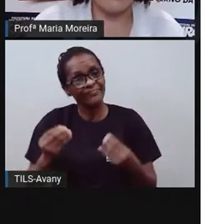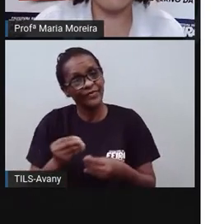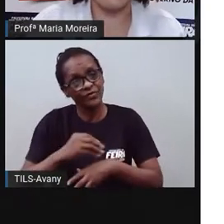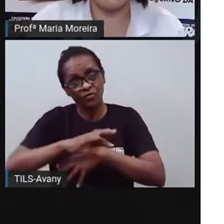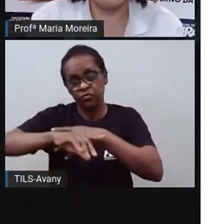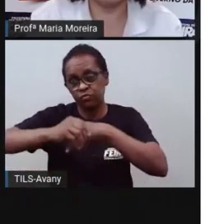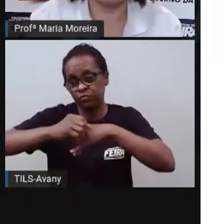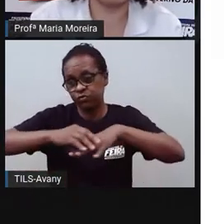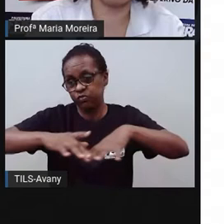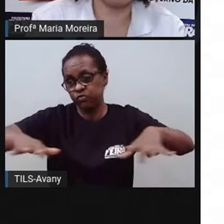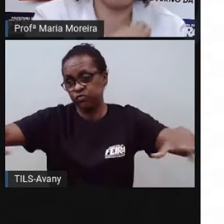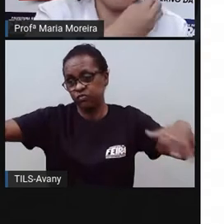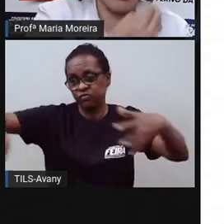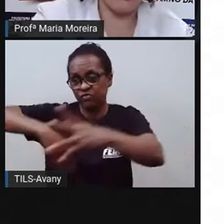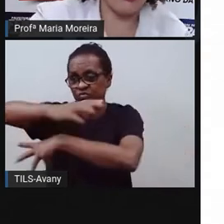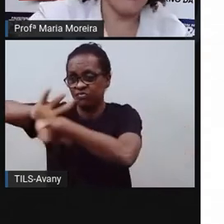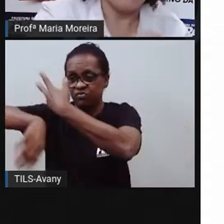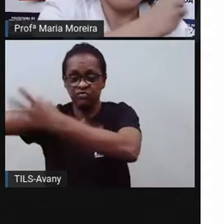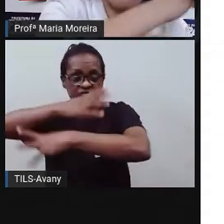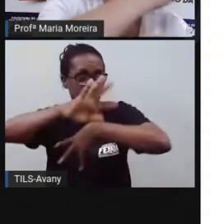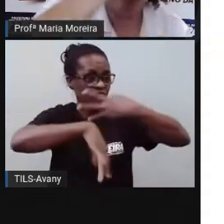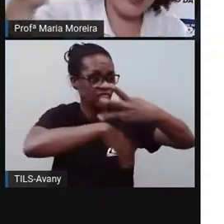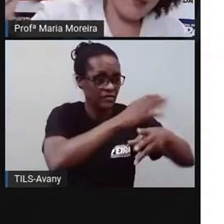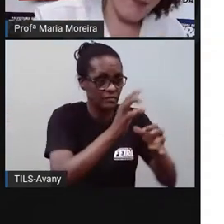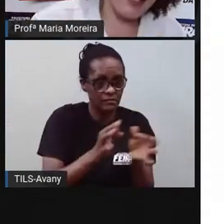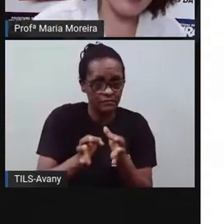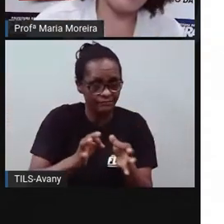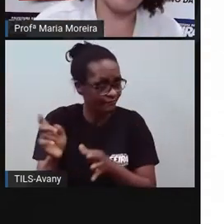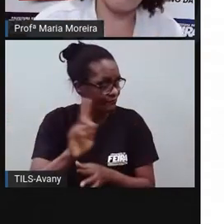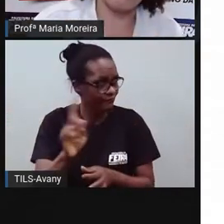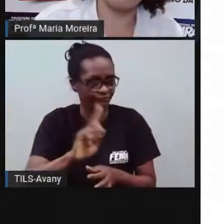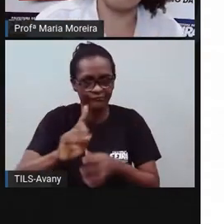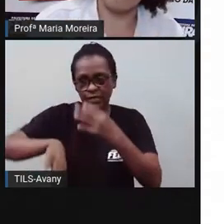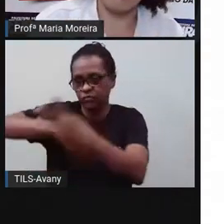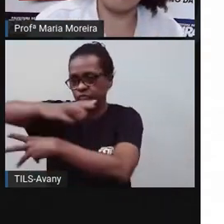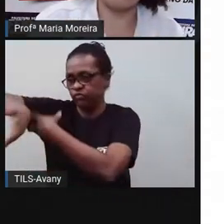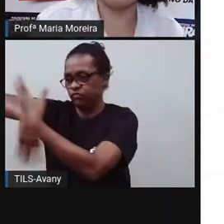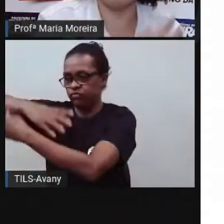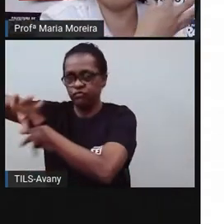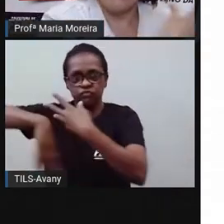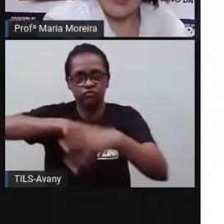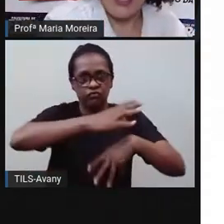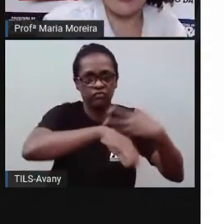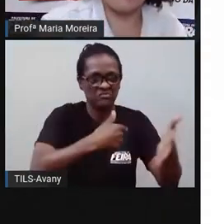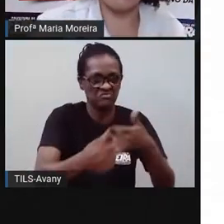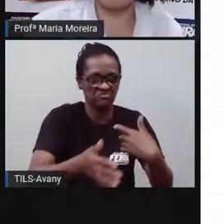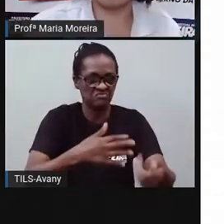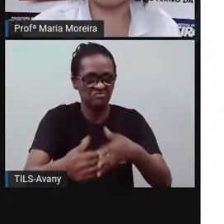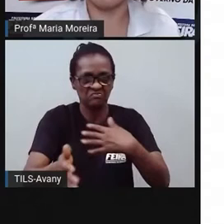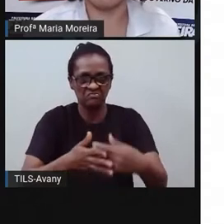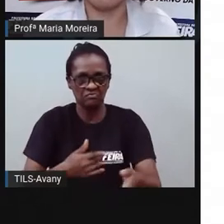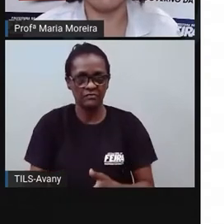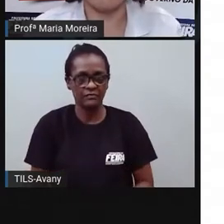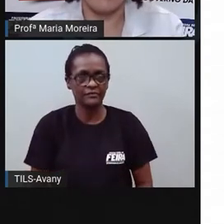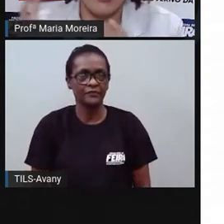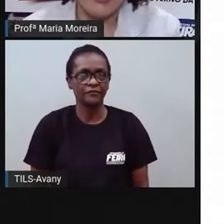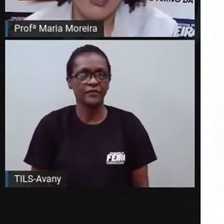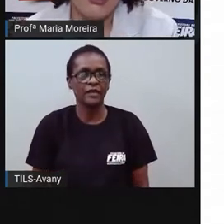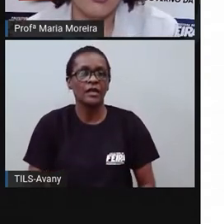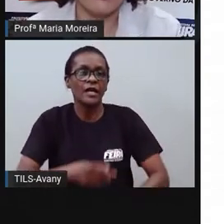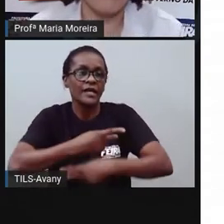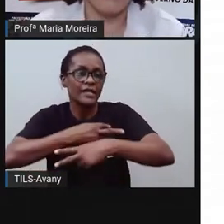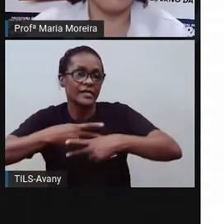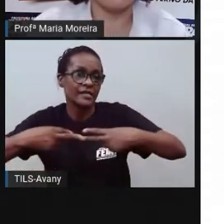né? Isso? E aí, essa cultura aí de cada país, lembra quando a Pró falou, não, é característica dessa região, é